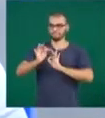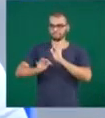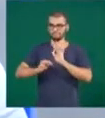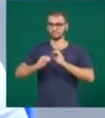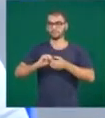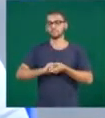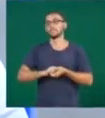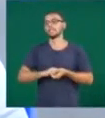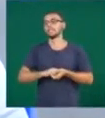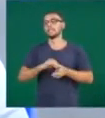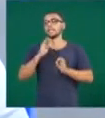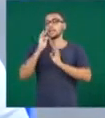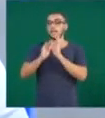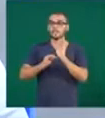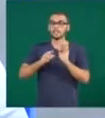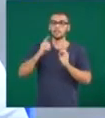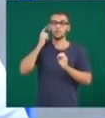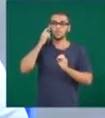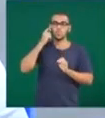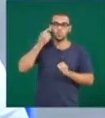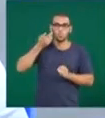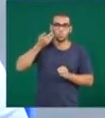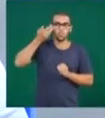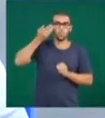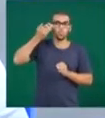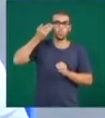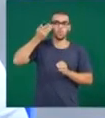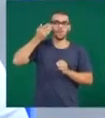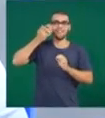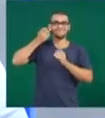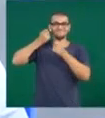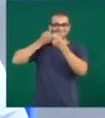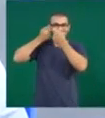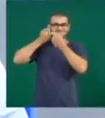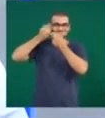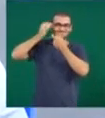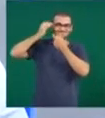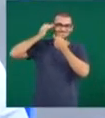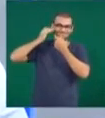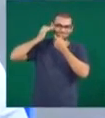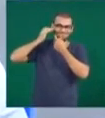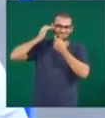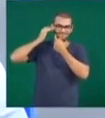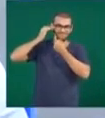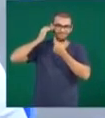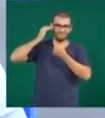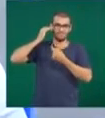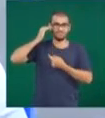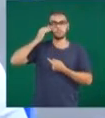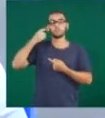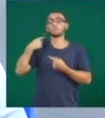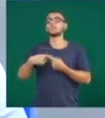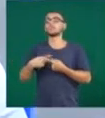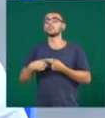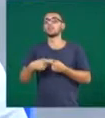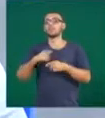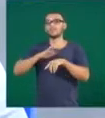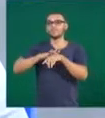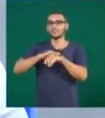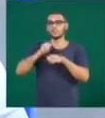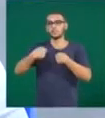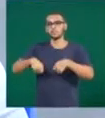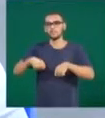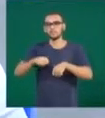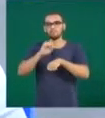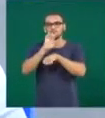visa sempre controlar a pressão do olho, colocando essa pressão em níveis mais baixos para que a doença fique estável.